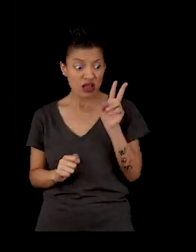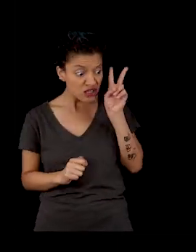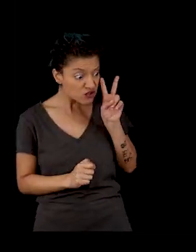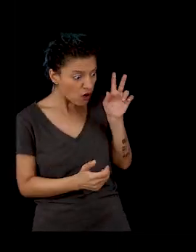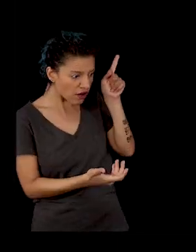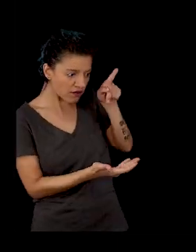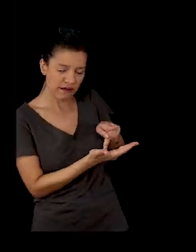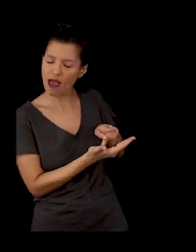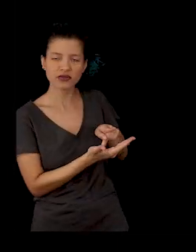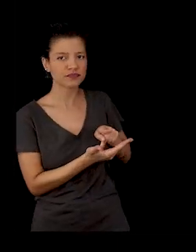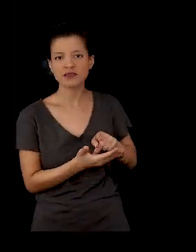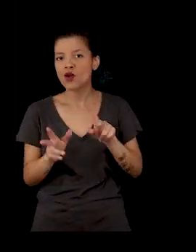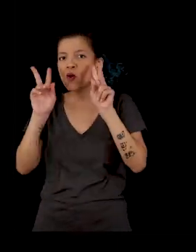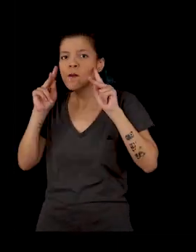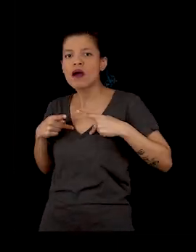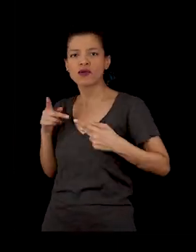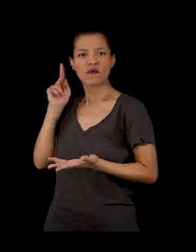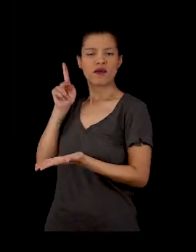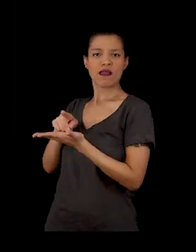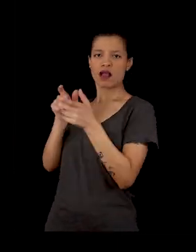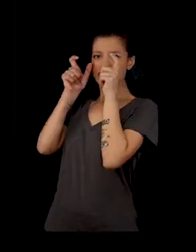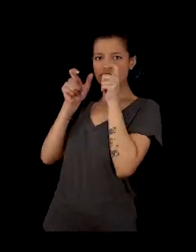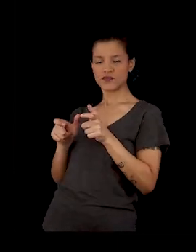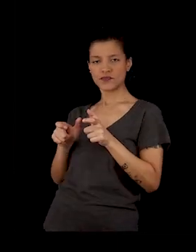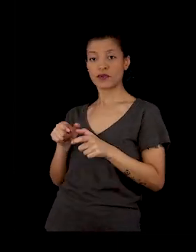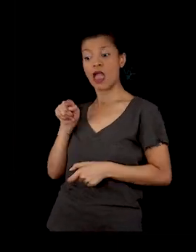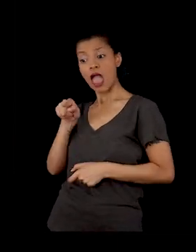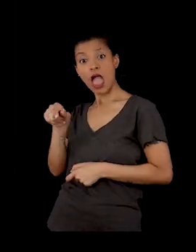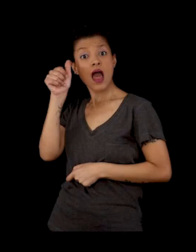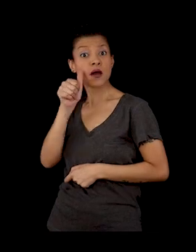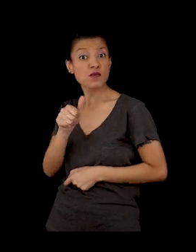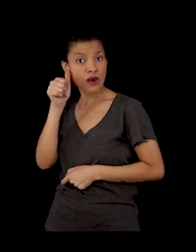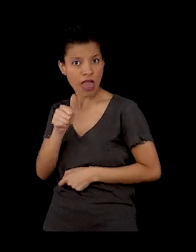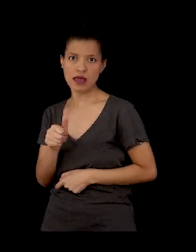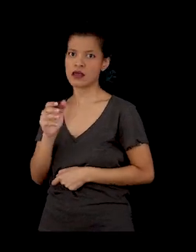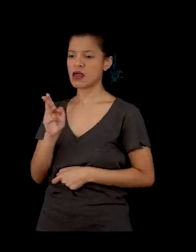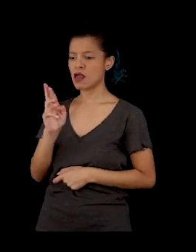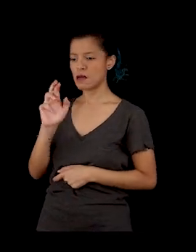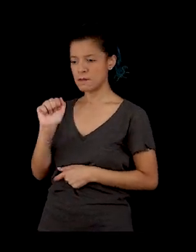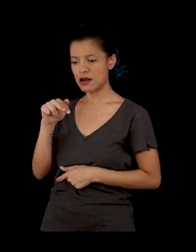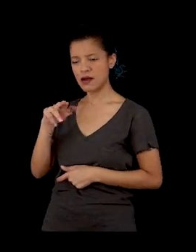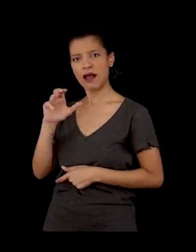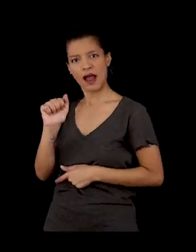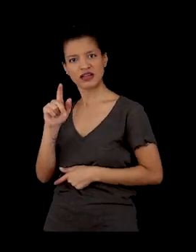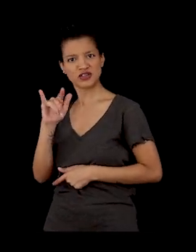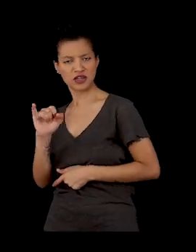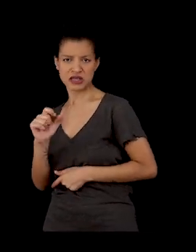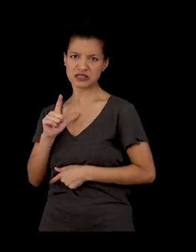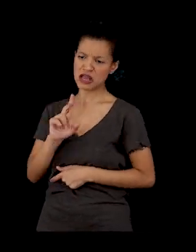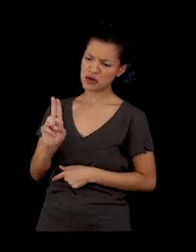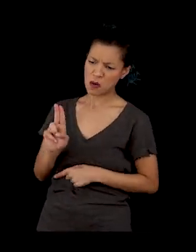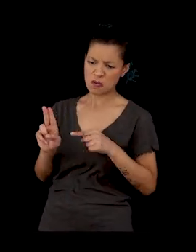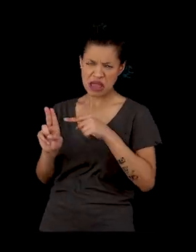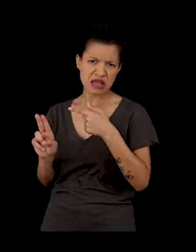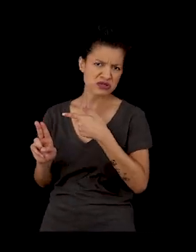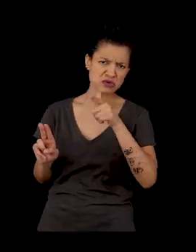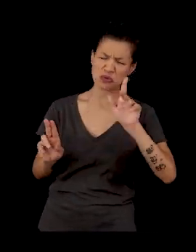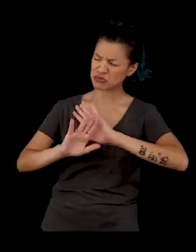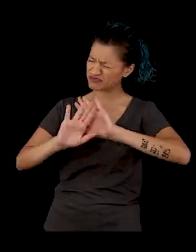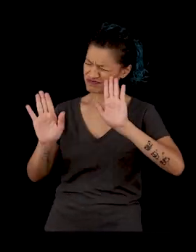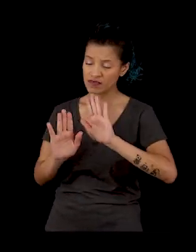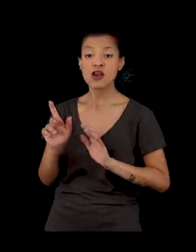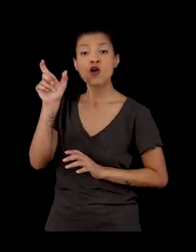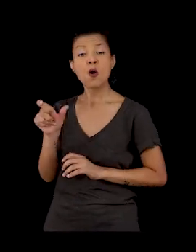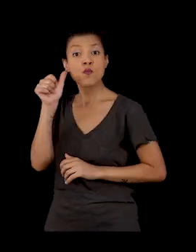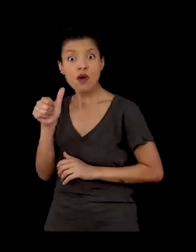humana. O que me interessa é que Branca Dias, ou uma criatura qualquer, com este nome ou não, foi perseguida, torturada